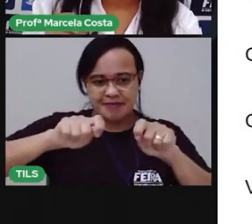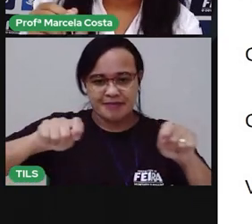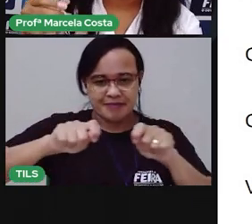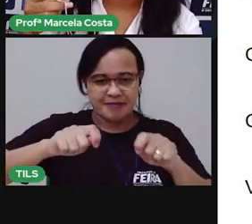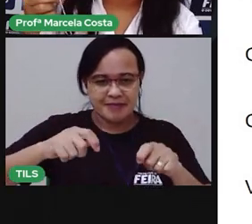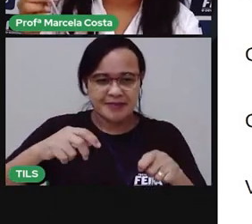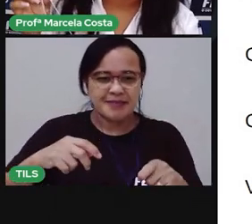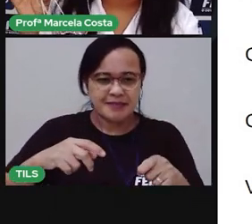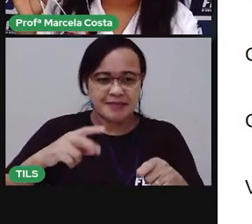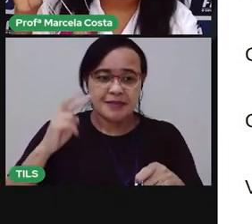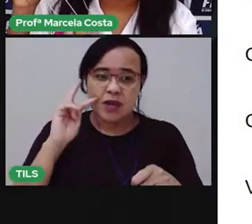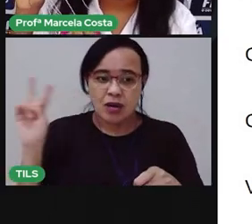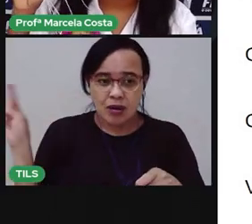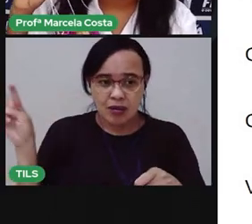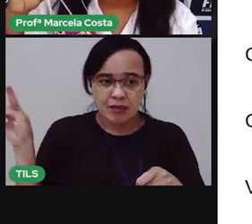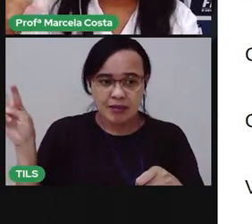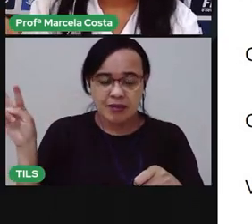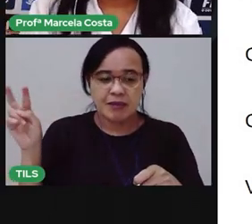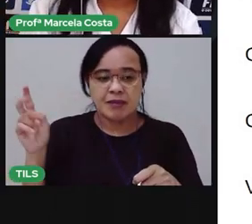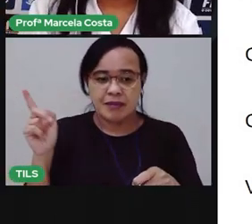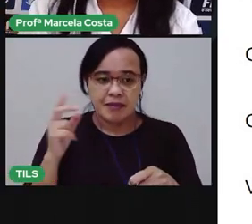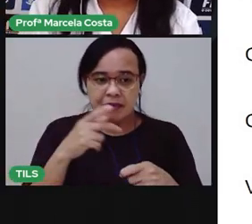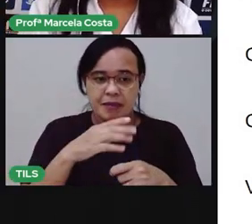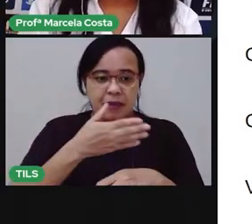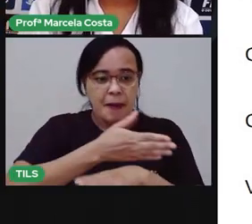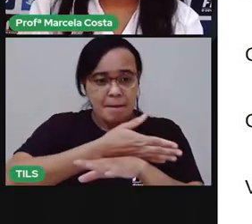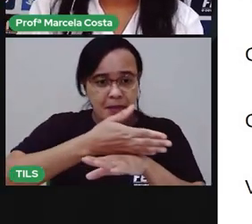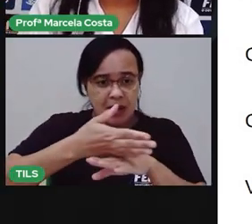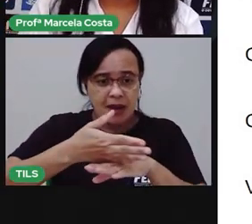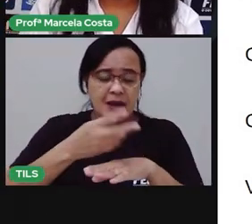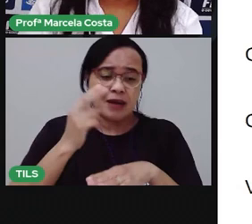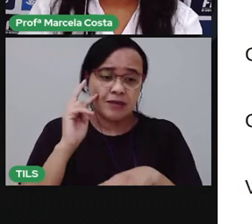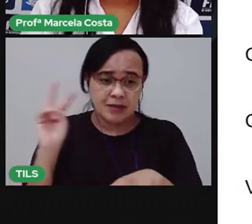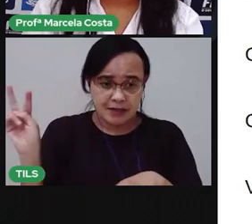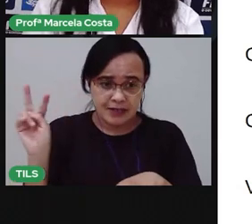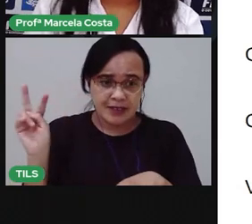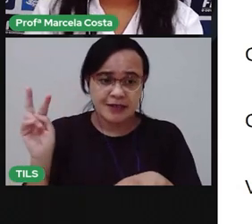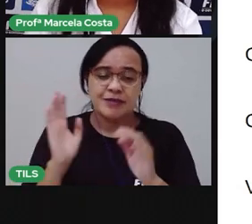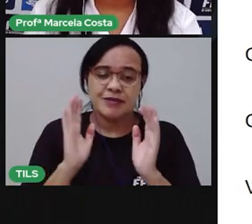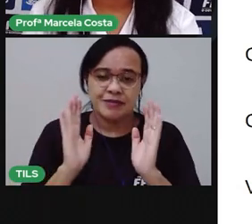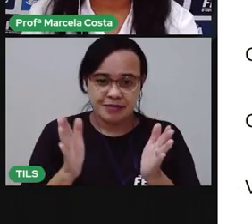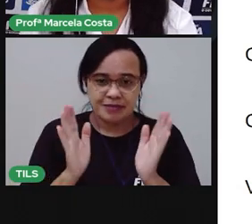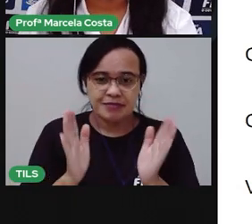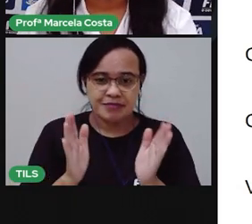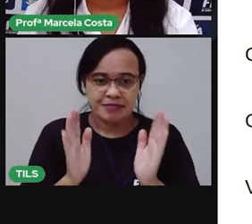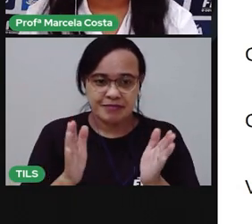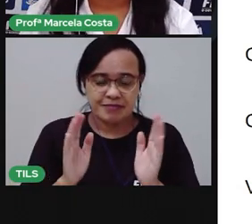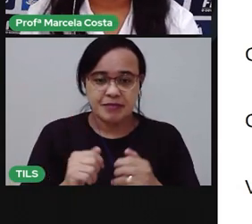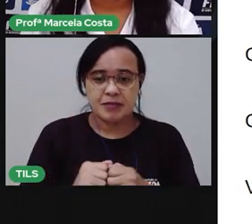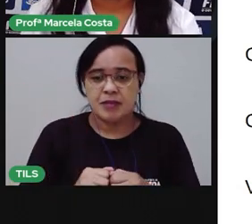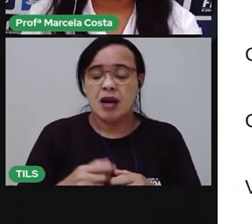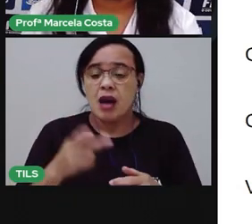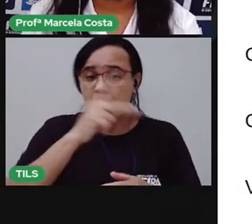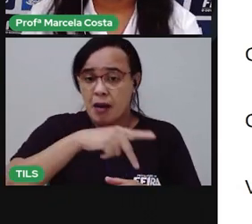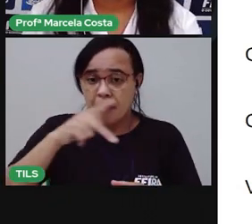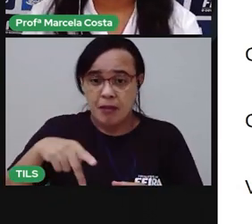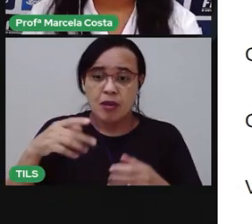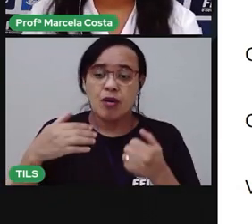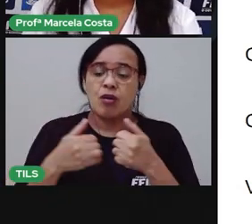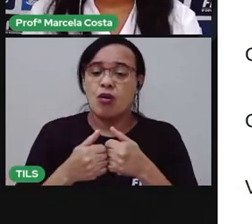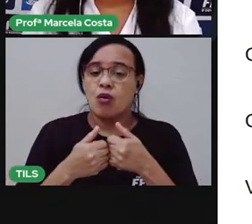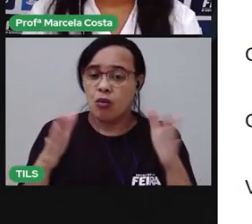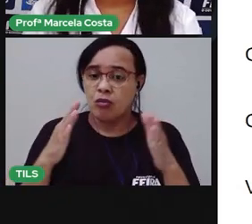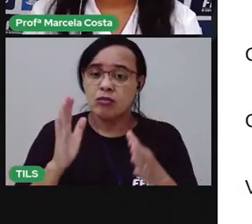barbantes são esses cordões aqui, tá? A minha já está quase pronta na balança porque eu já comecei a fazê-la